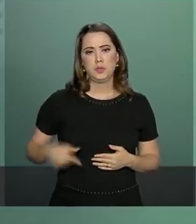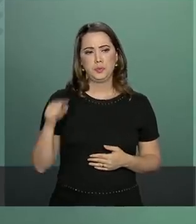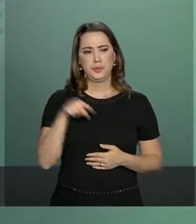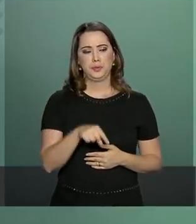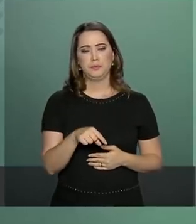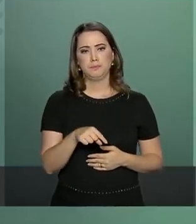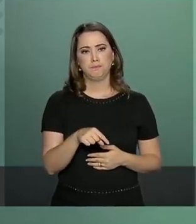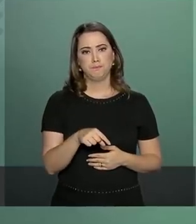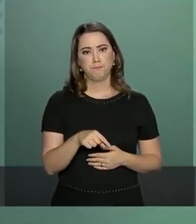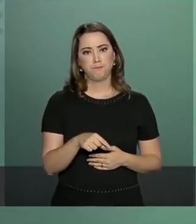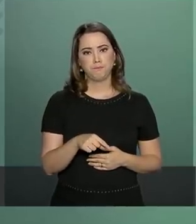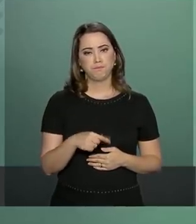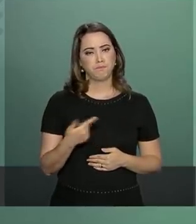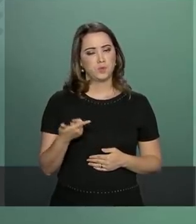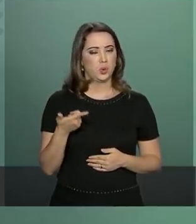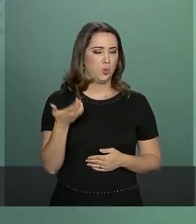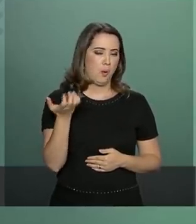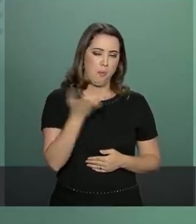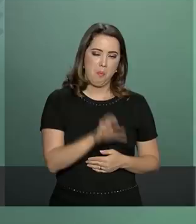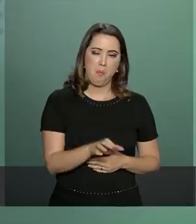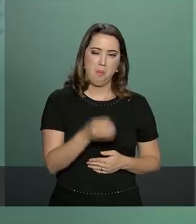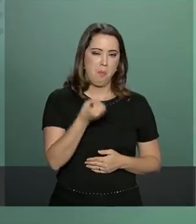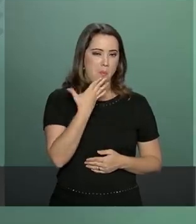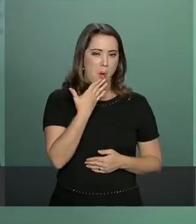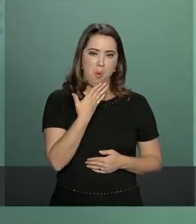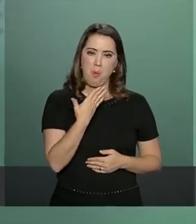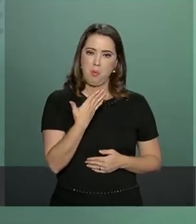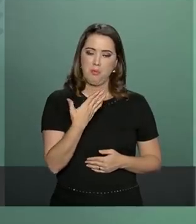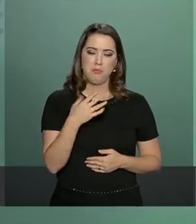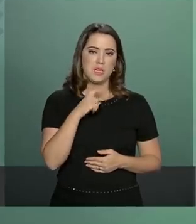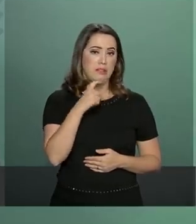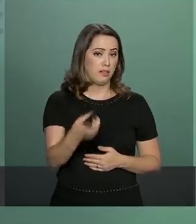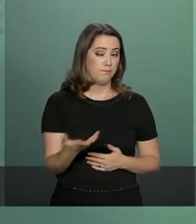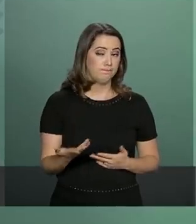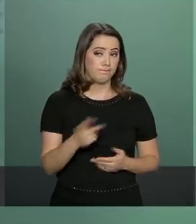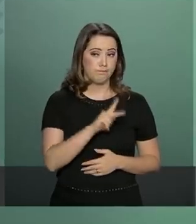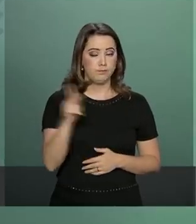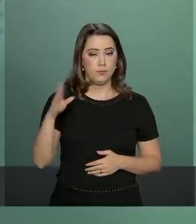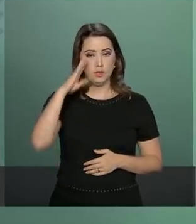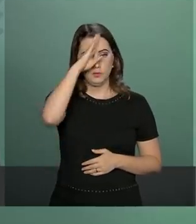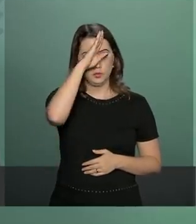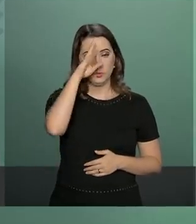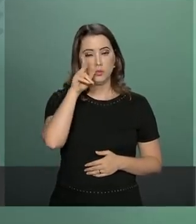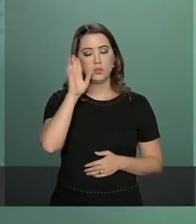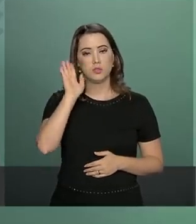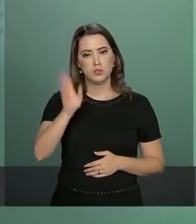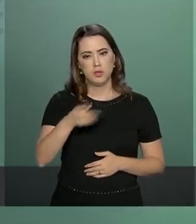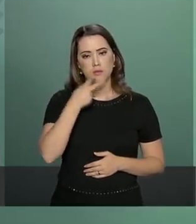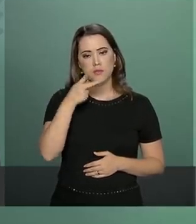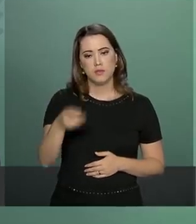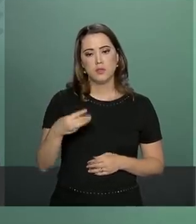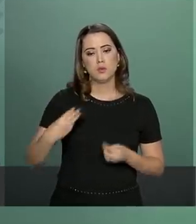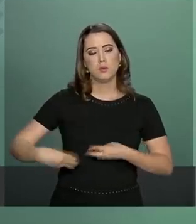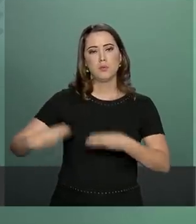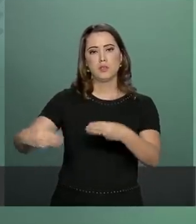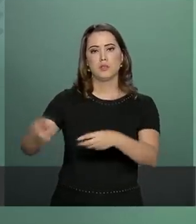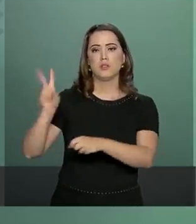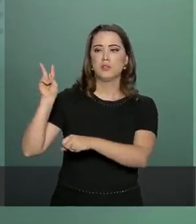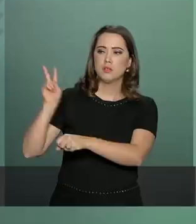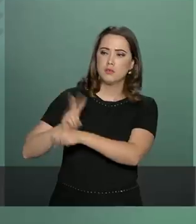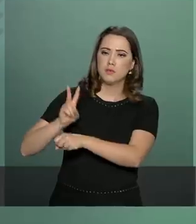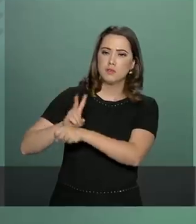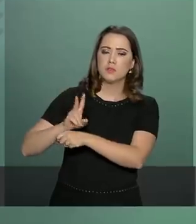que não seria bom para ninguém e o nosso presidente já determinou ao ministério da defesa